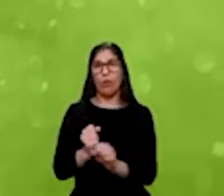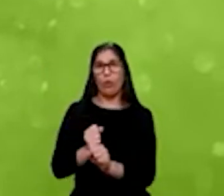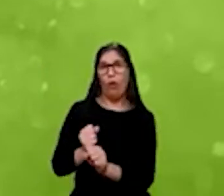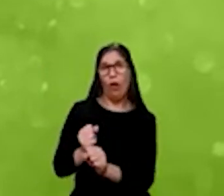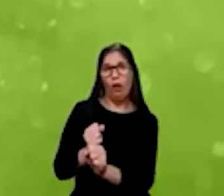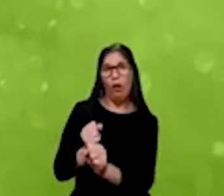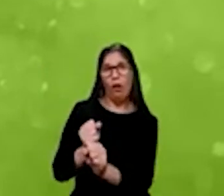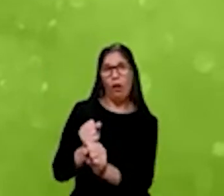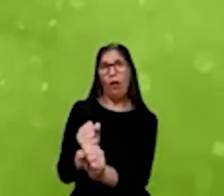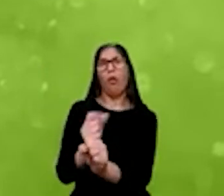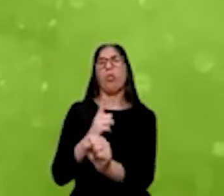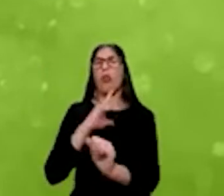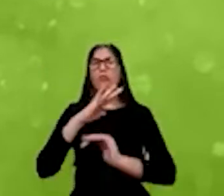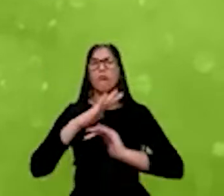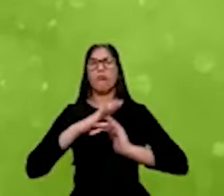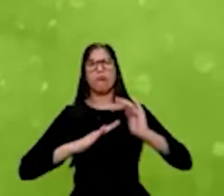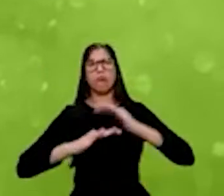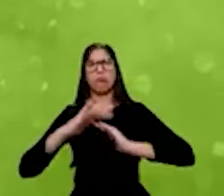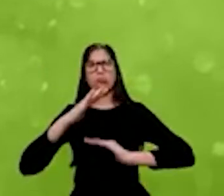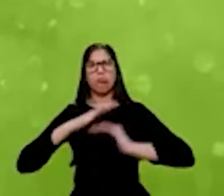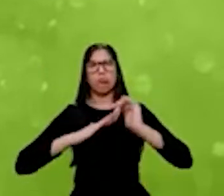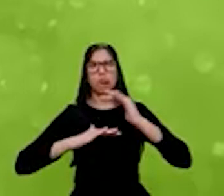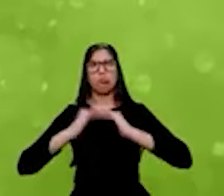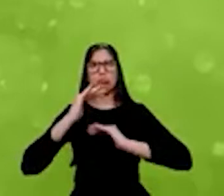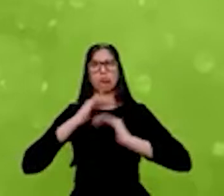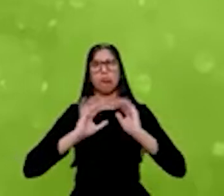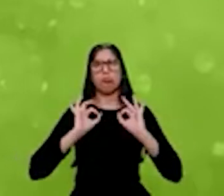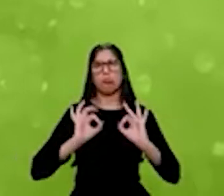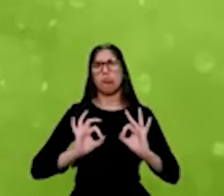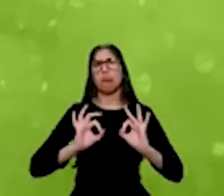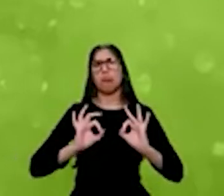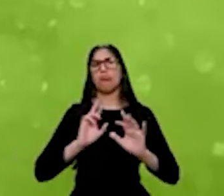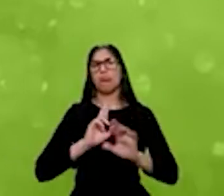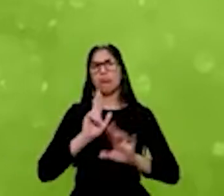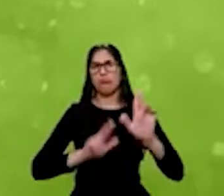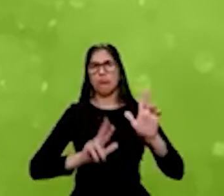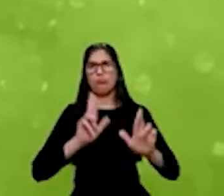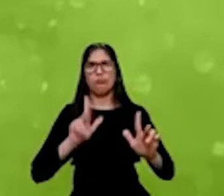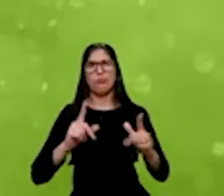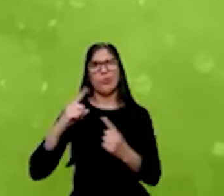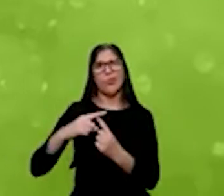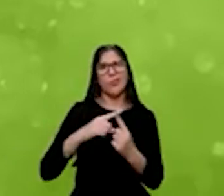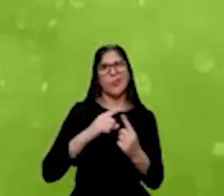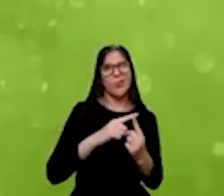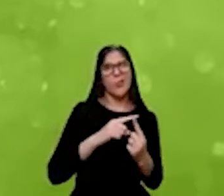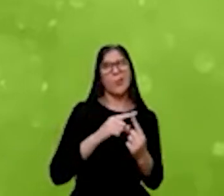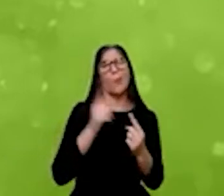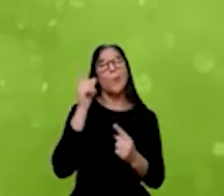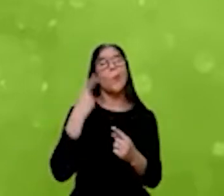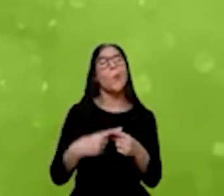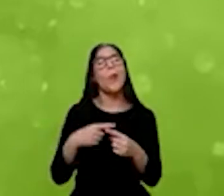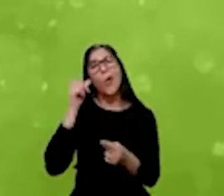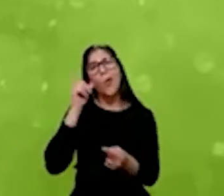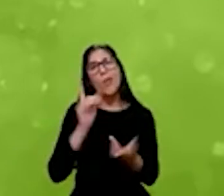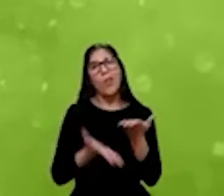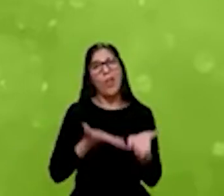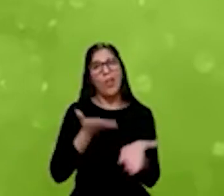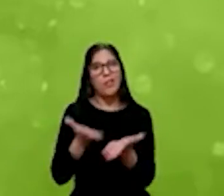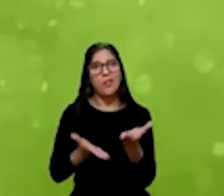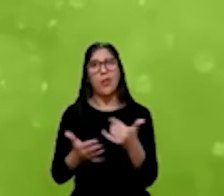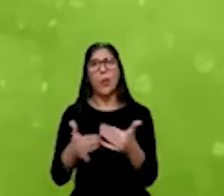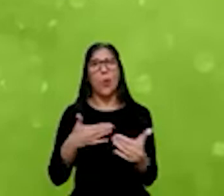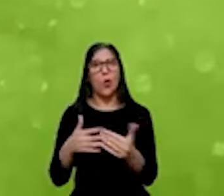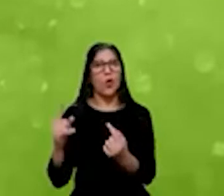construindo diferentes tipos de fundos para atender todos os portes das empresas.